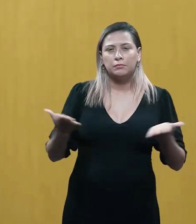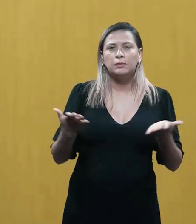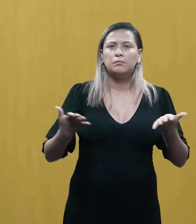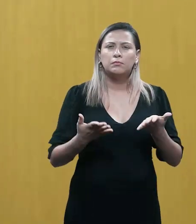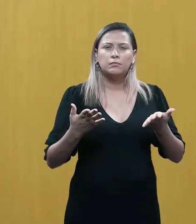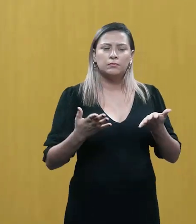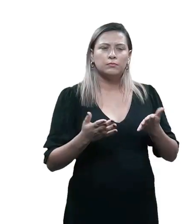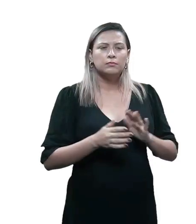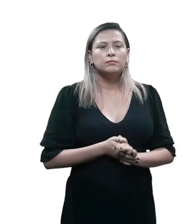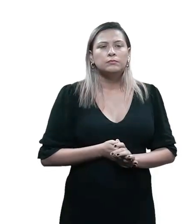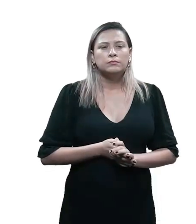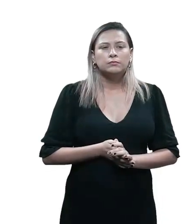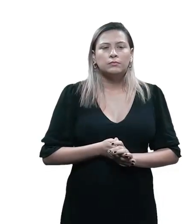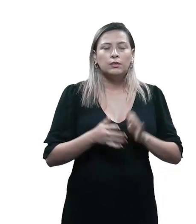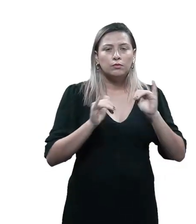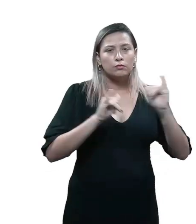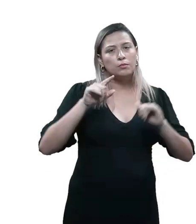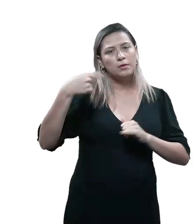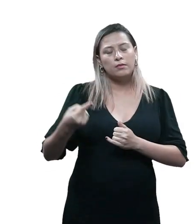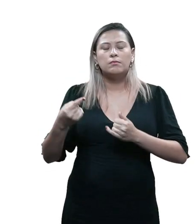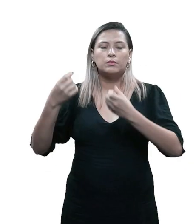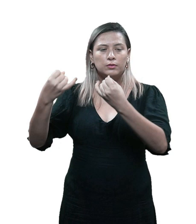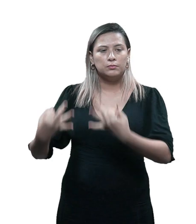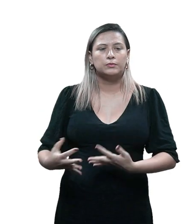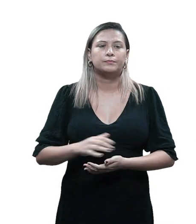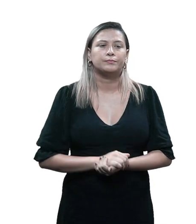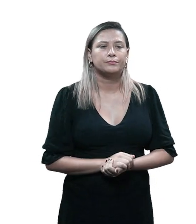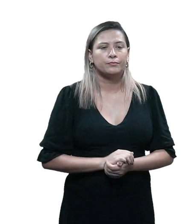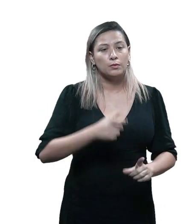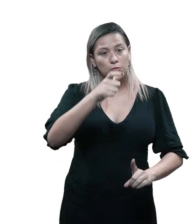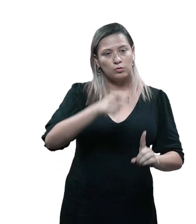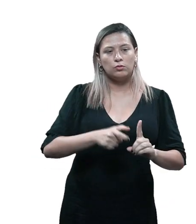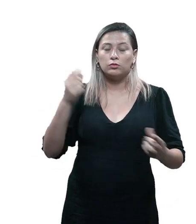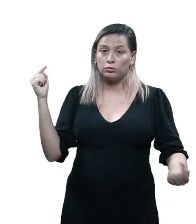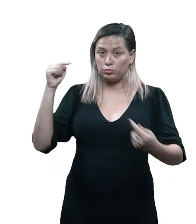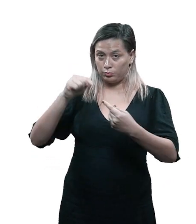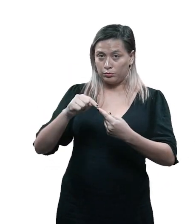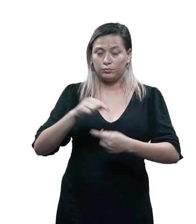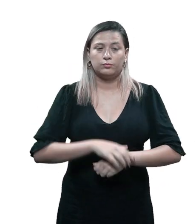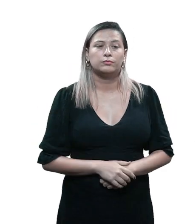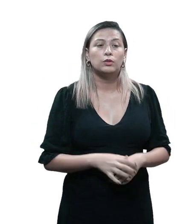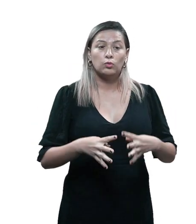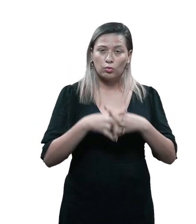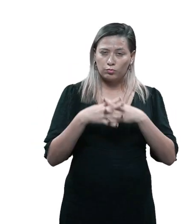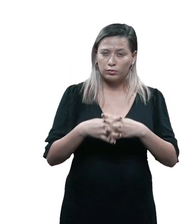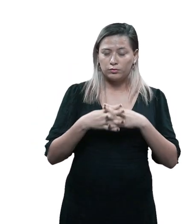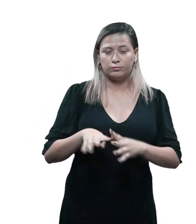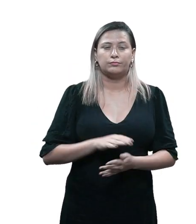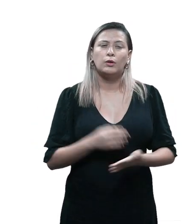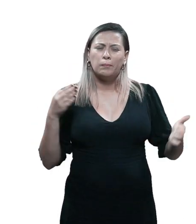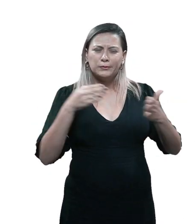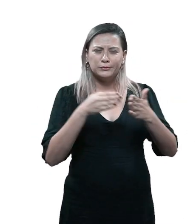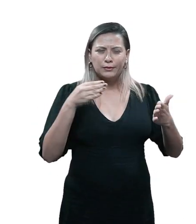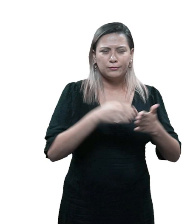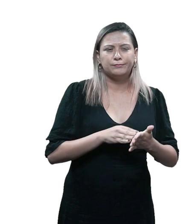pouco sobre cada uma delas. Primeiro, protagonista e objetivo, conflito,